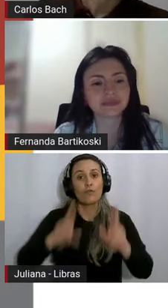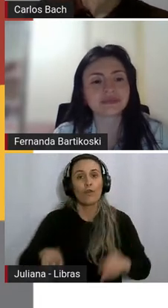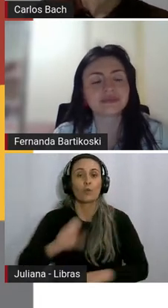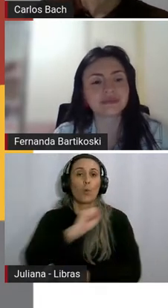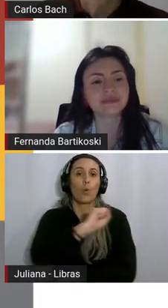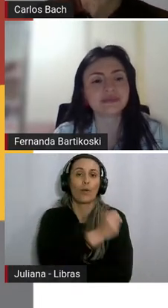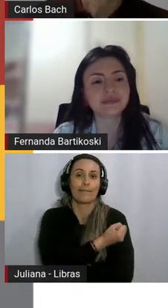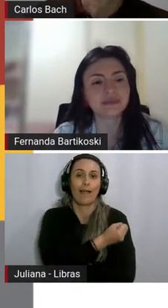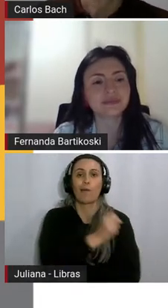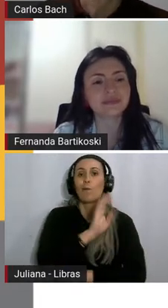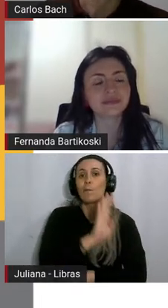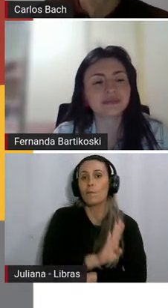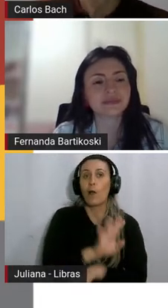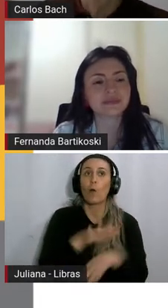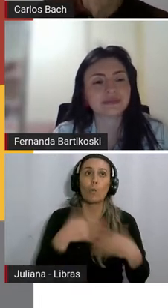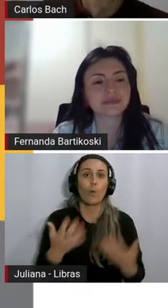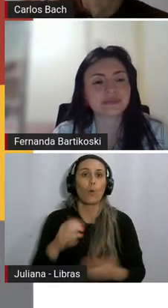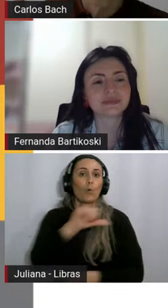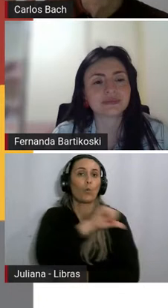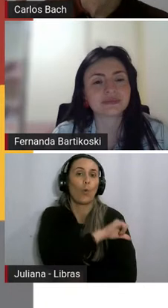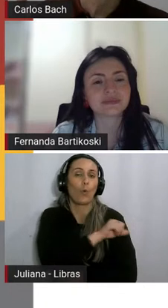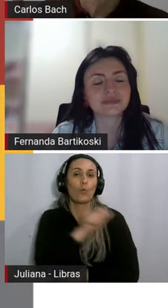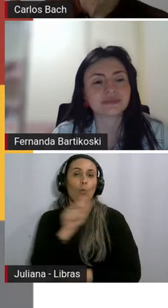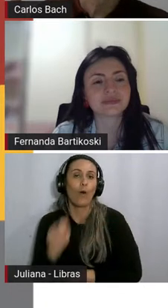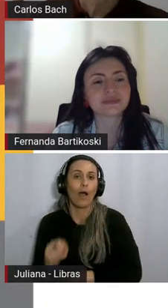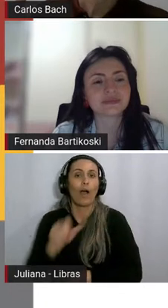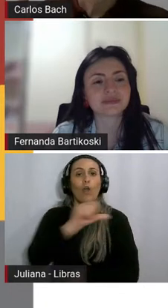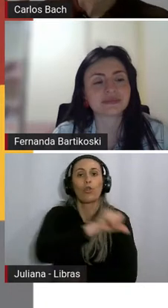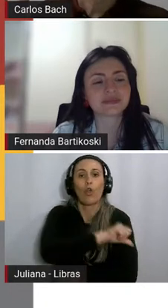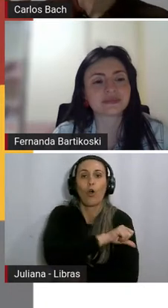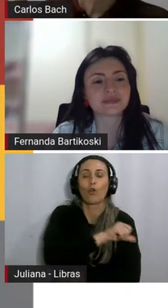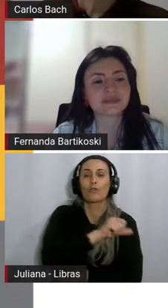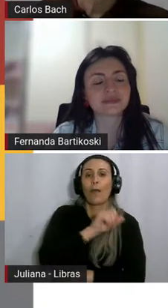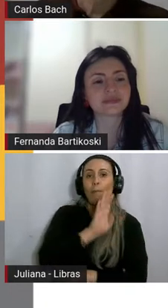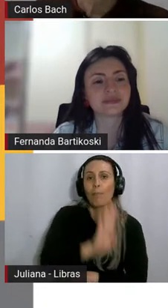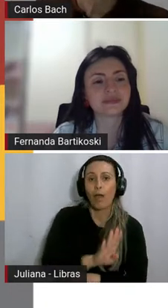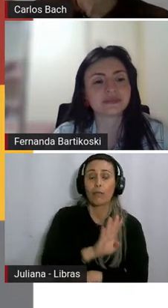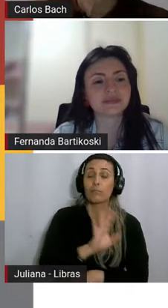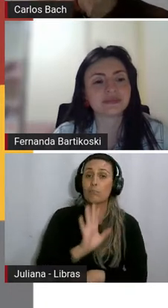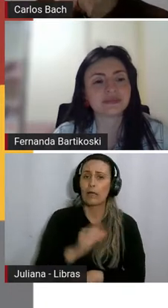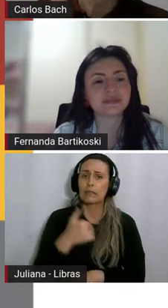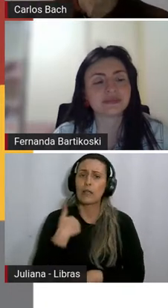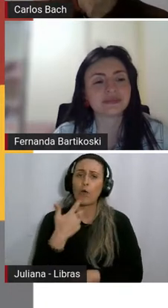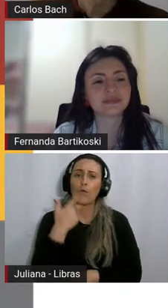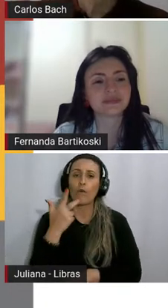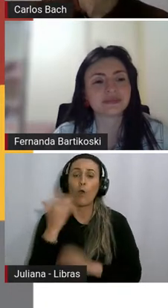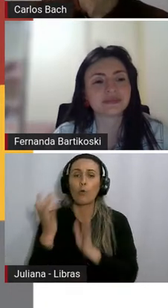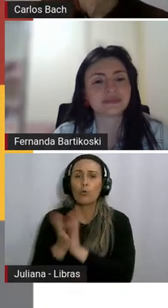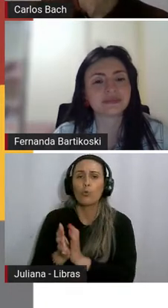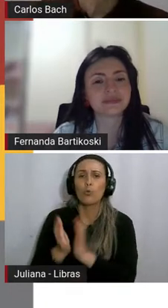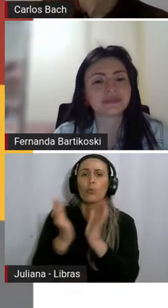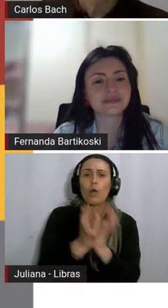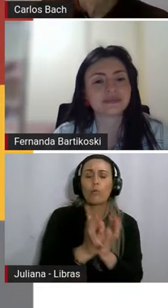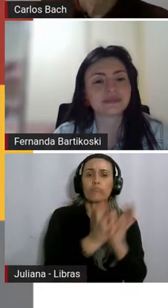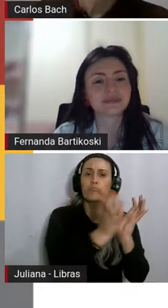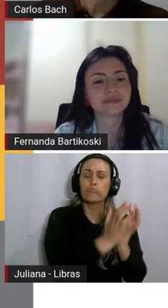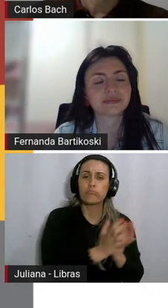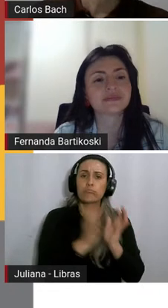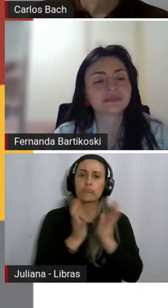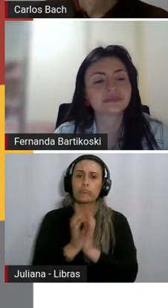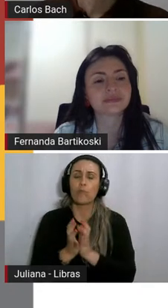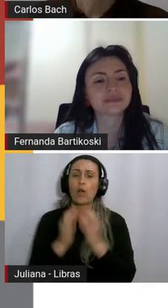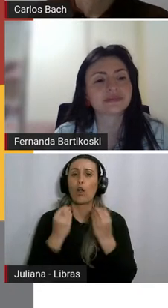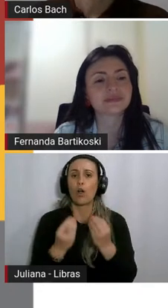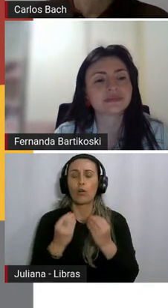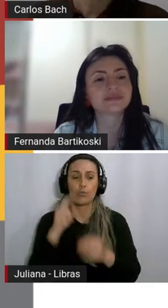Ou do nono A, ou do nono B. Eu estou falando de turmas aqui, né? Mas é... Como é que a gente olha para esse mundo, esse universo que tem ali e